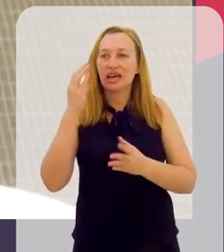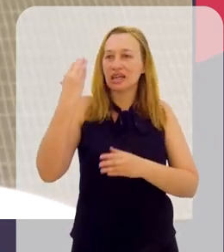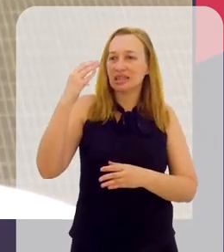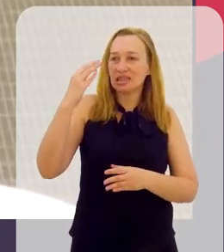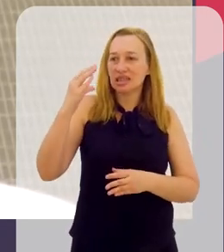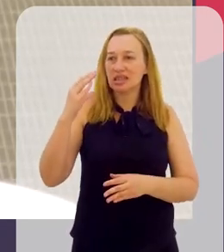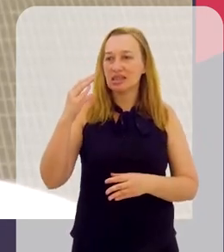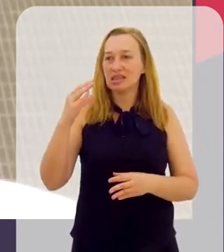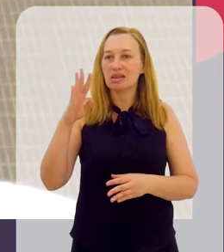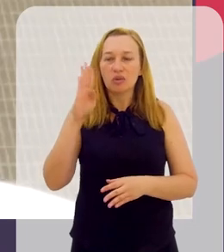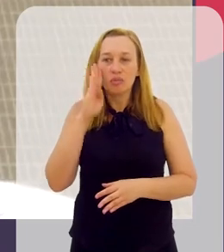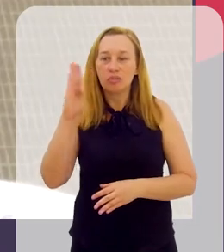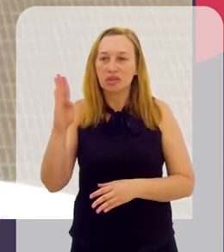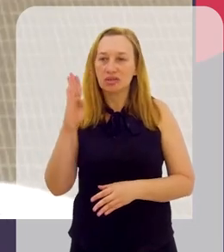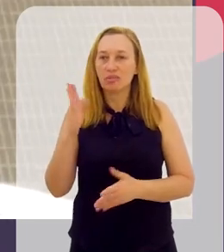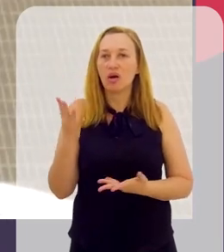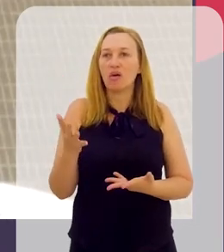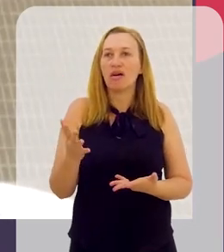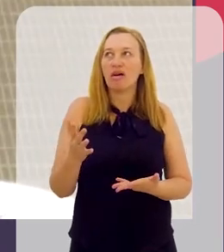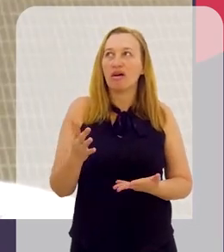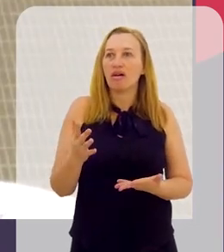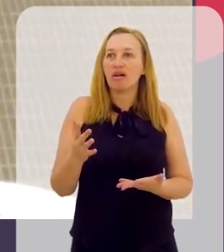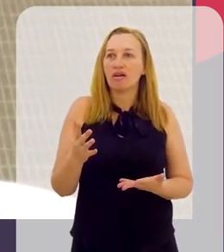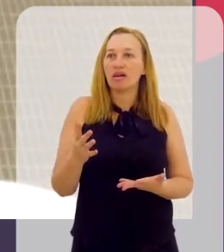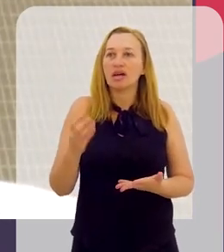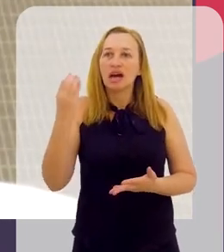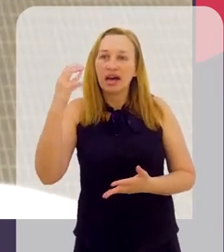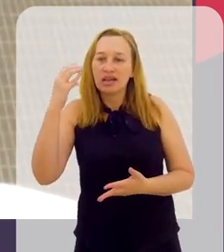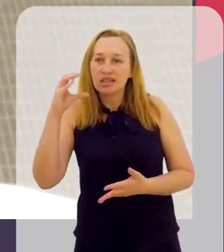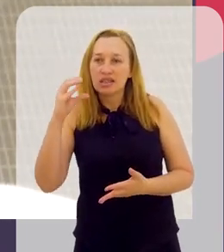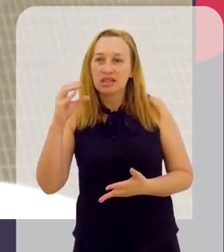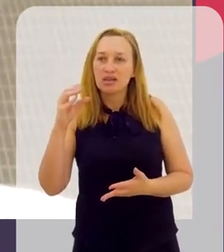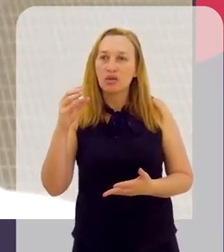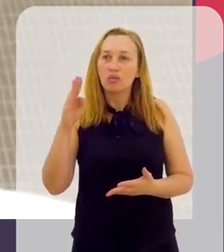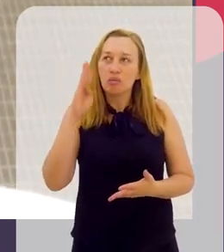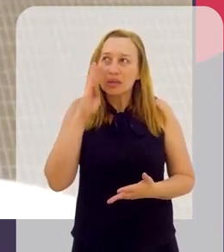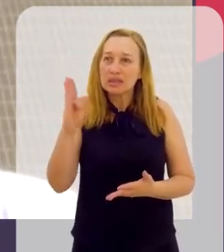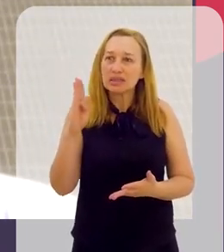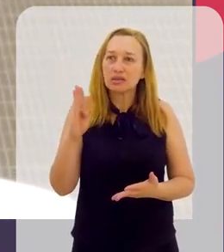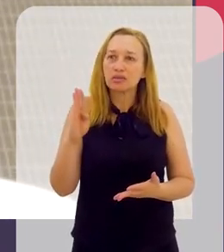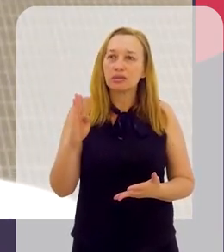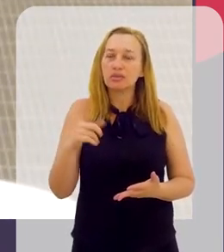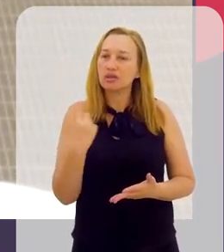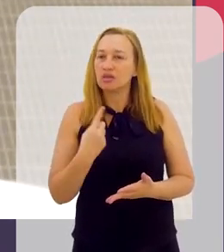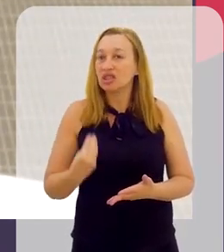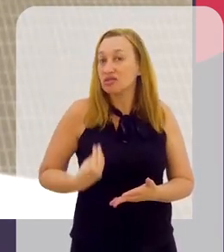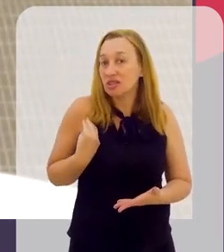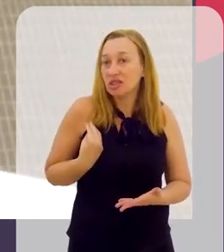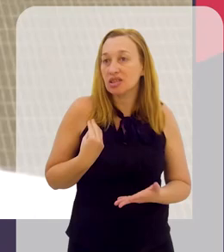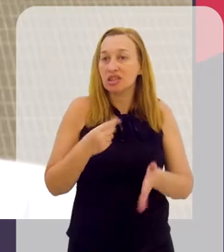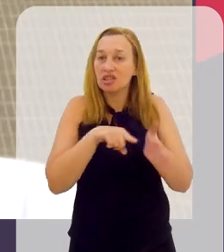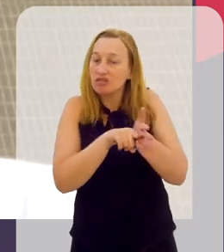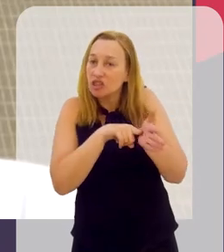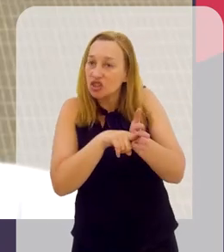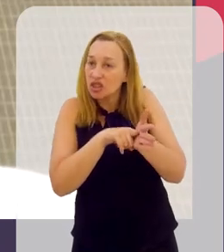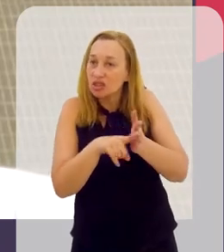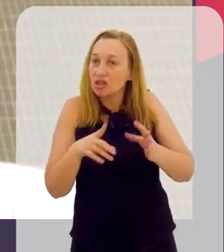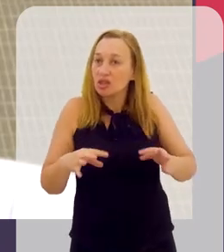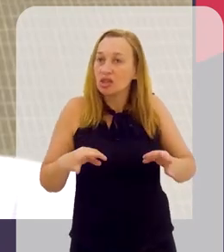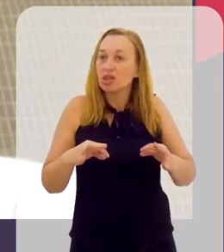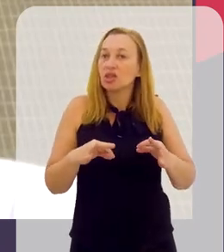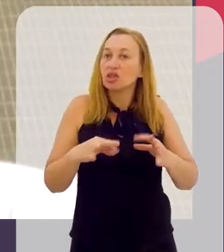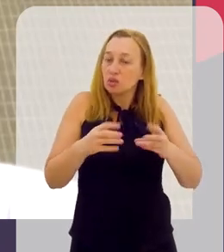começar a entender a ciência como essencial. A ciência como essencial para as nossas vidas, né?